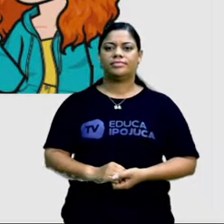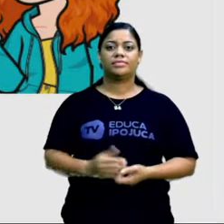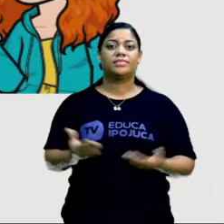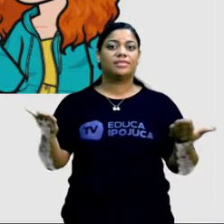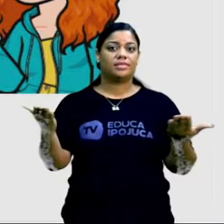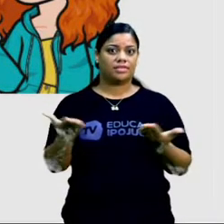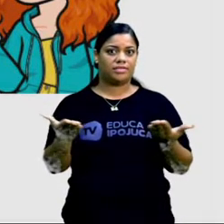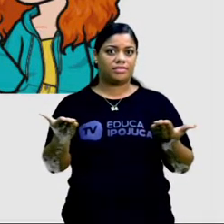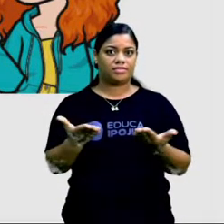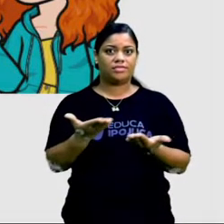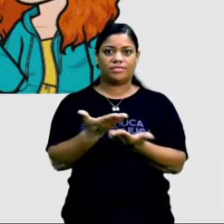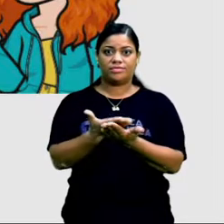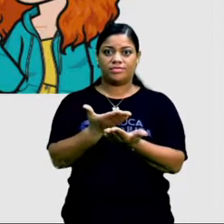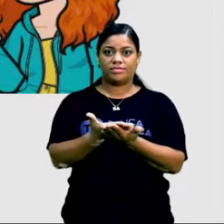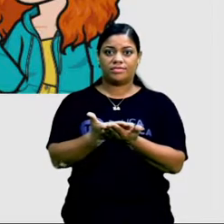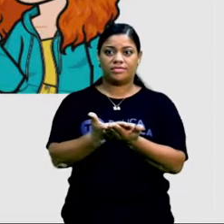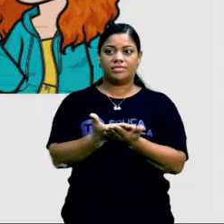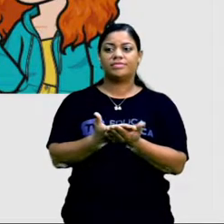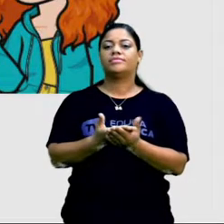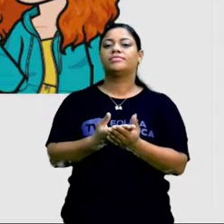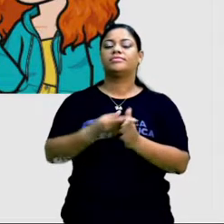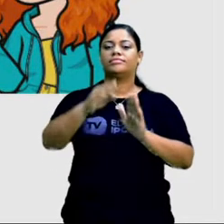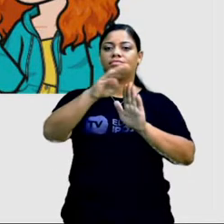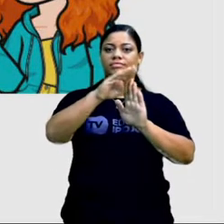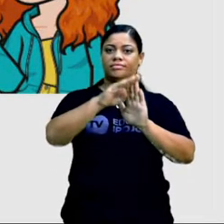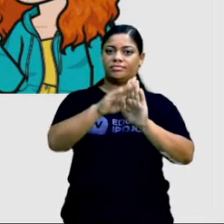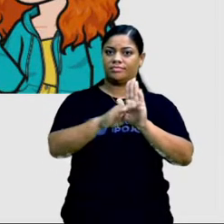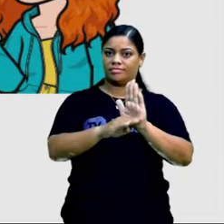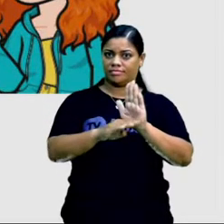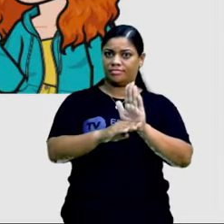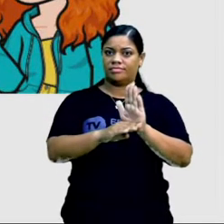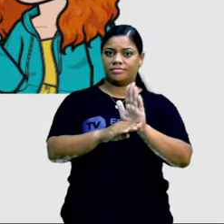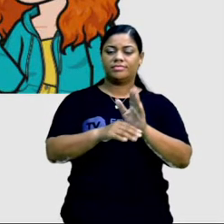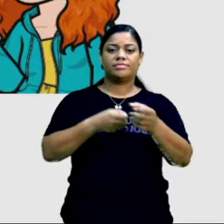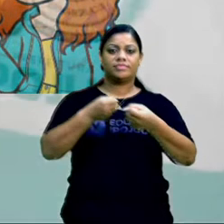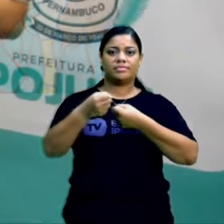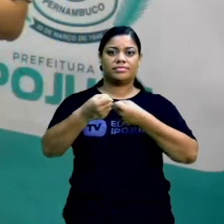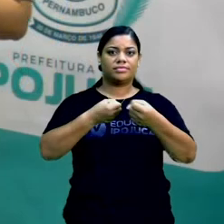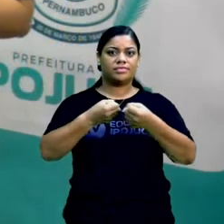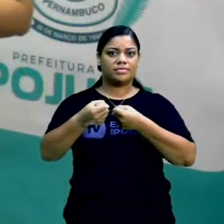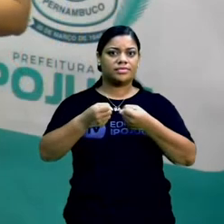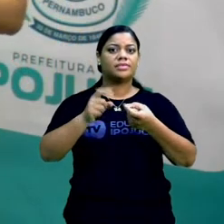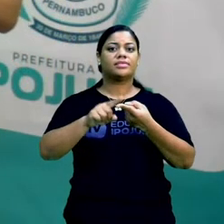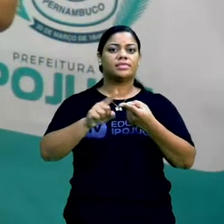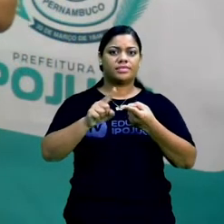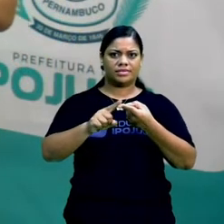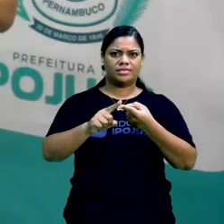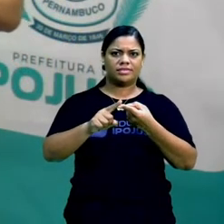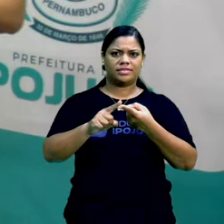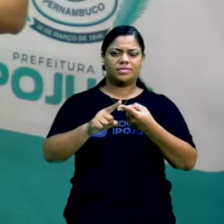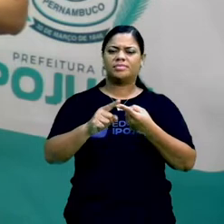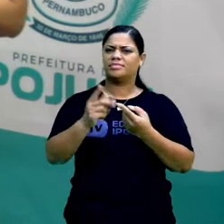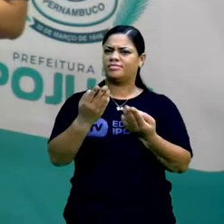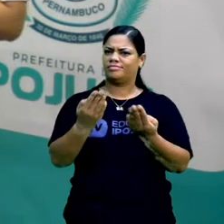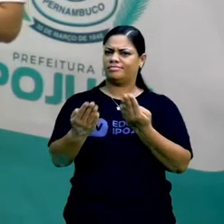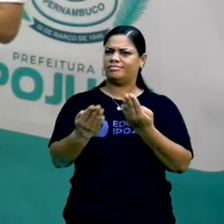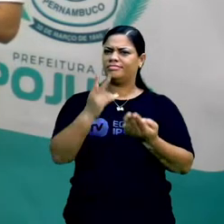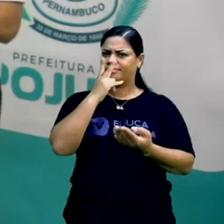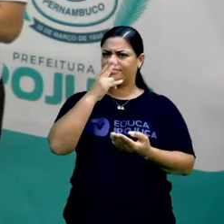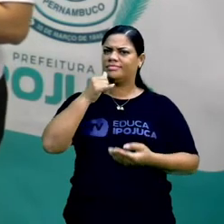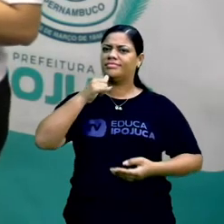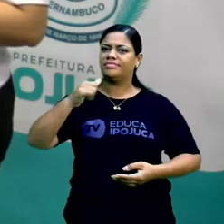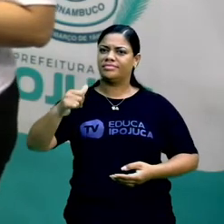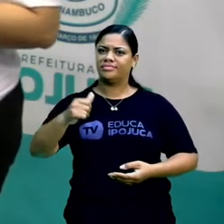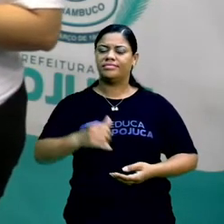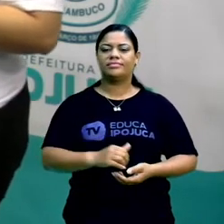Agora sim, vamos para a estrutura composicional de uma reportagem. Que também é muito semelhante com a estrutura de uma notícia.